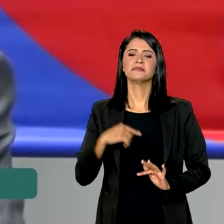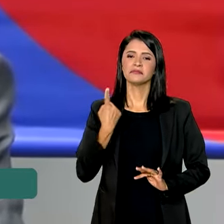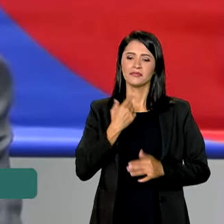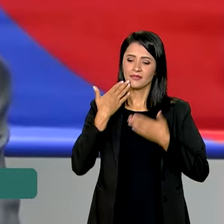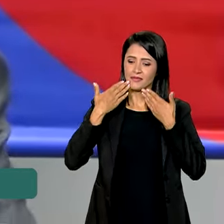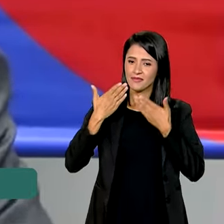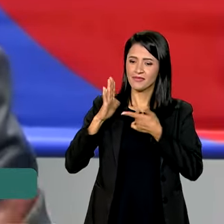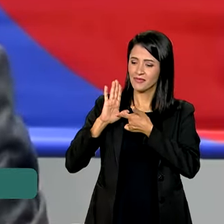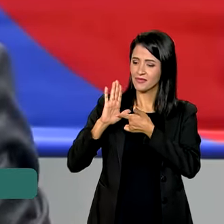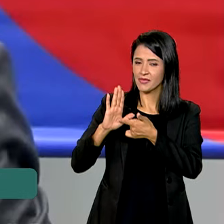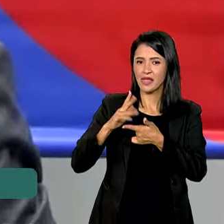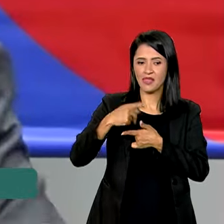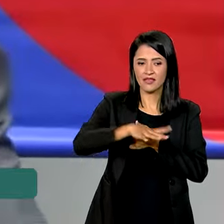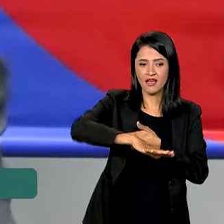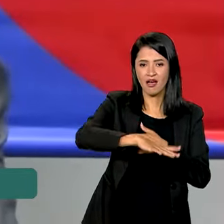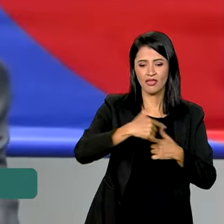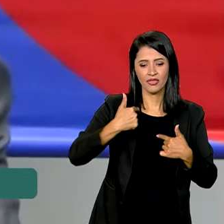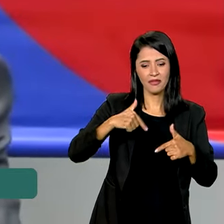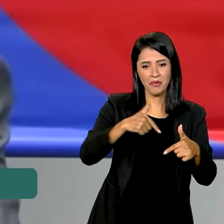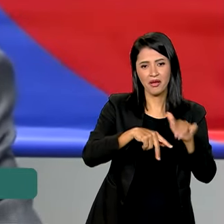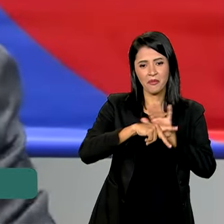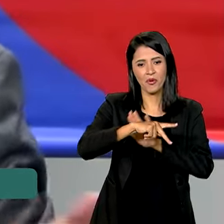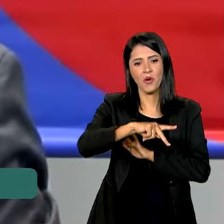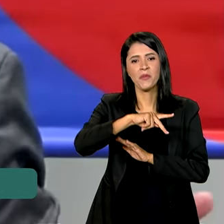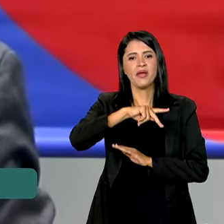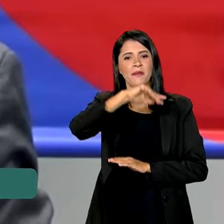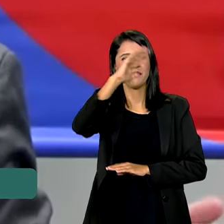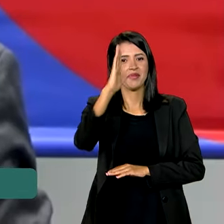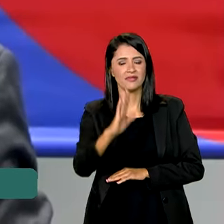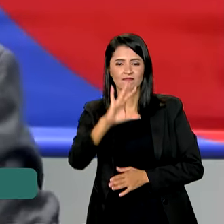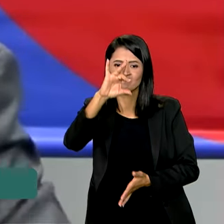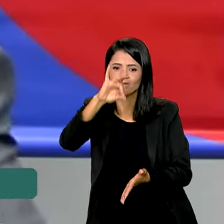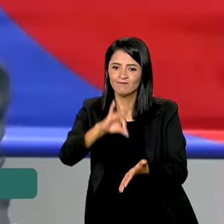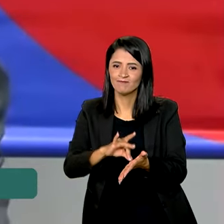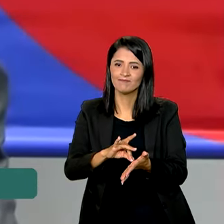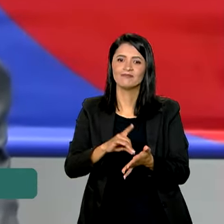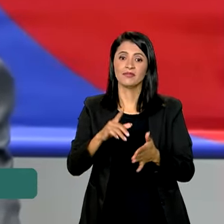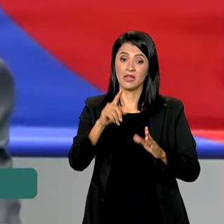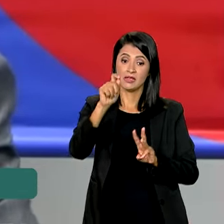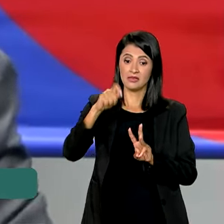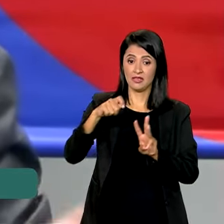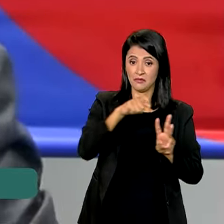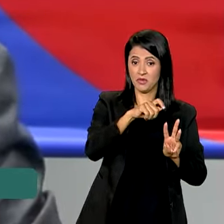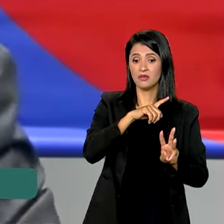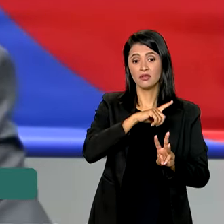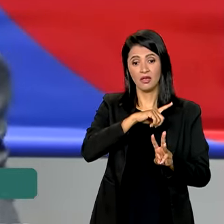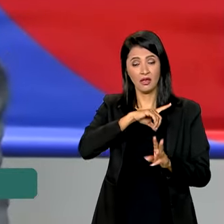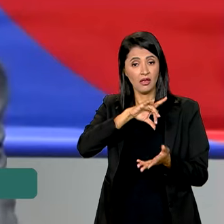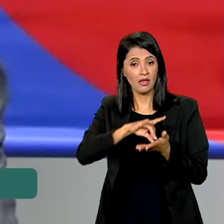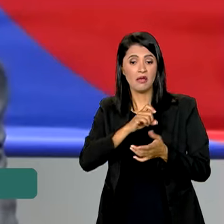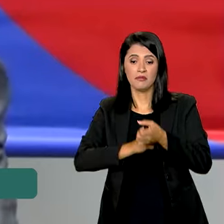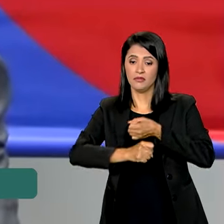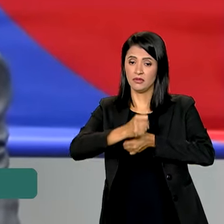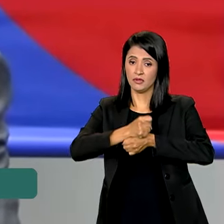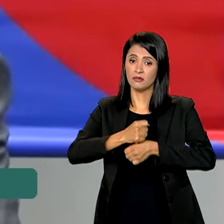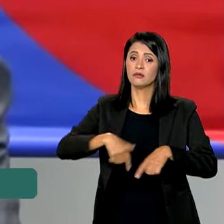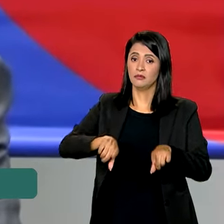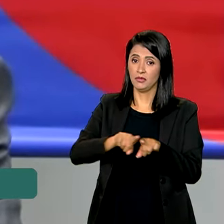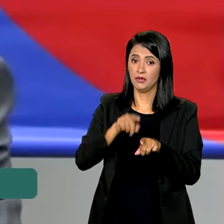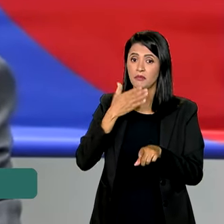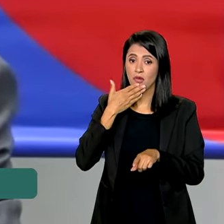apresentando do mercado de trabalho brasileiro, o resultado efetivo colhido nesses três meses e no ano passado,